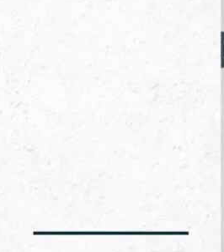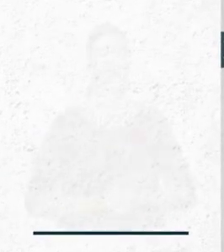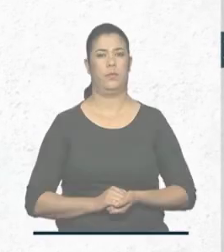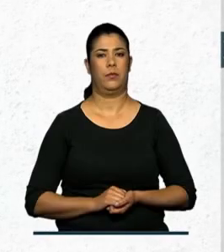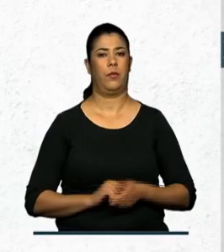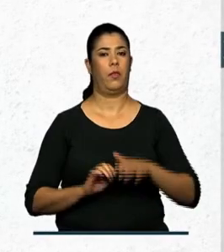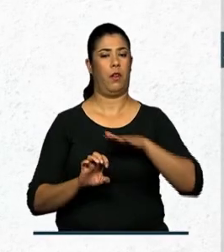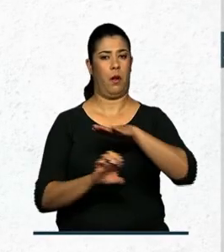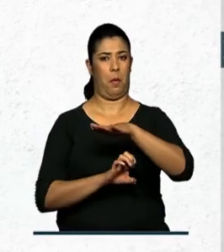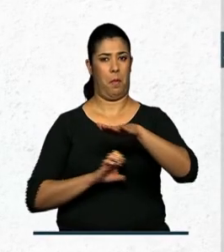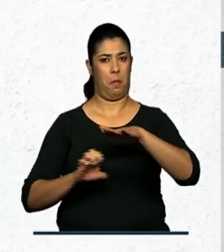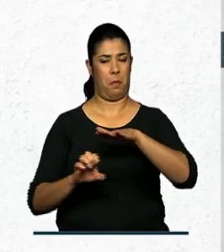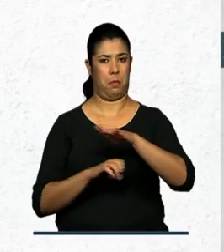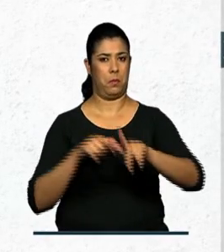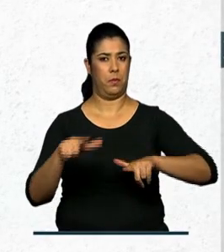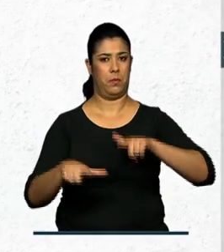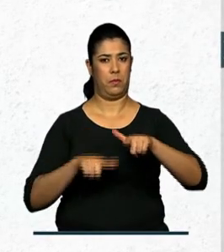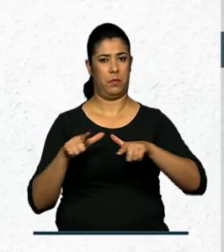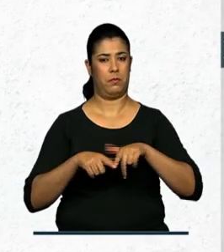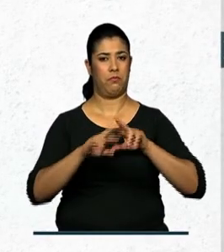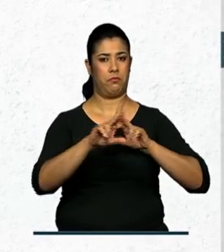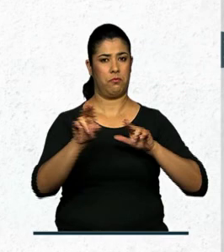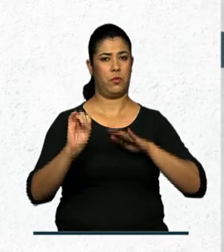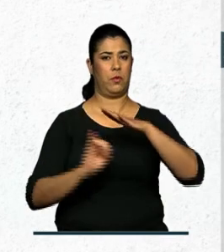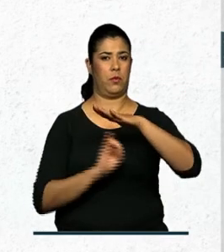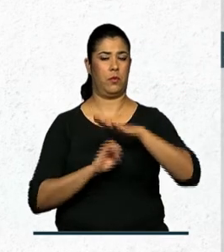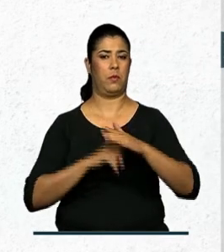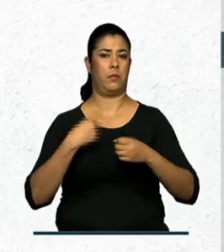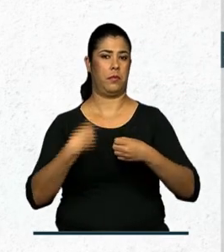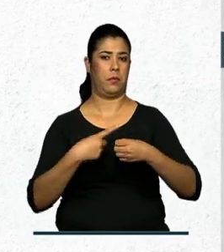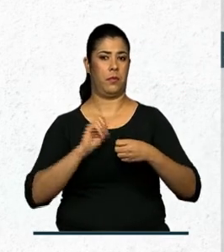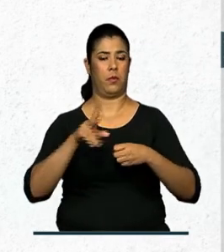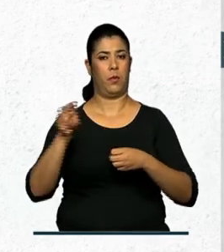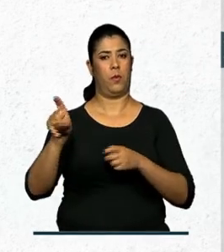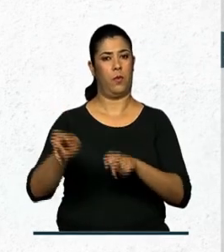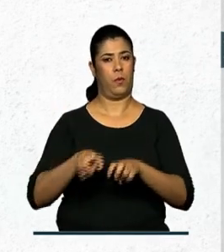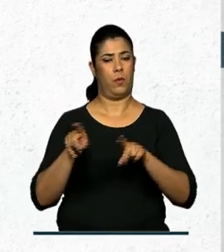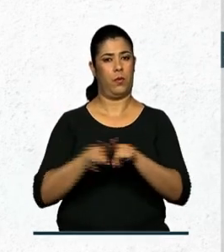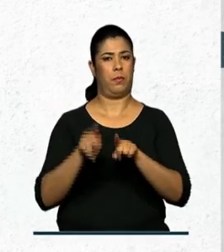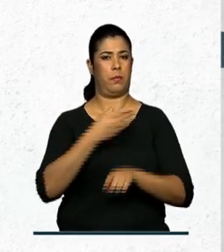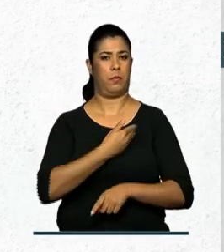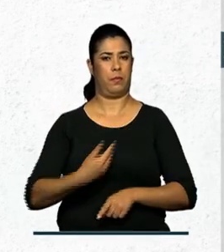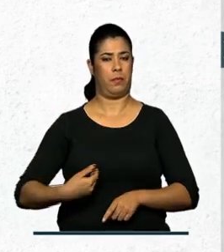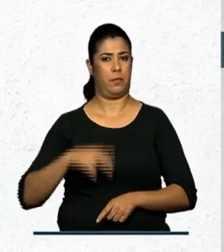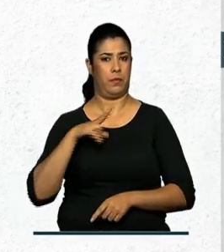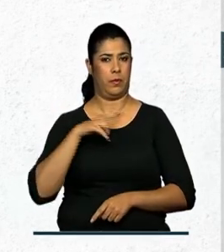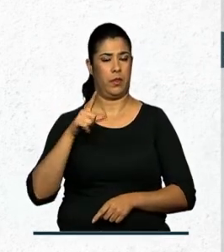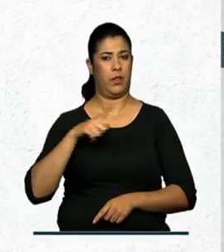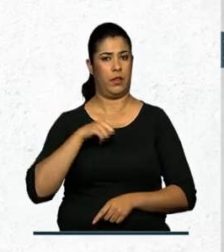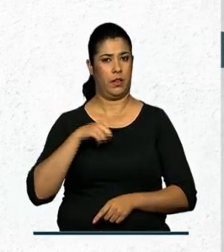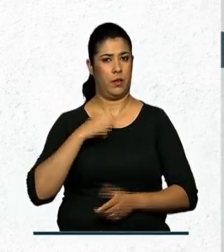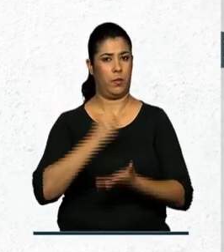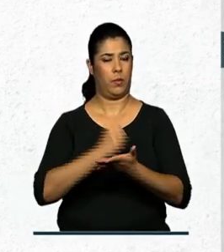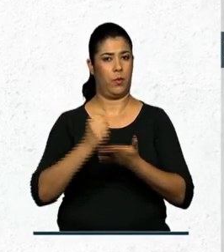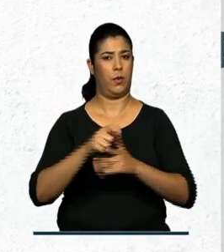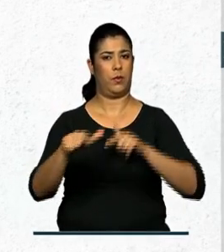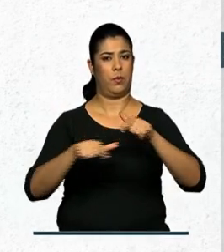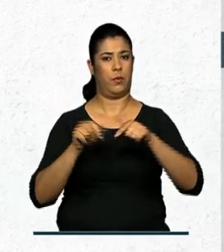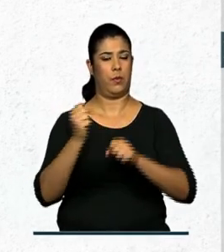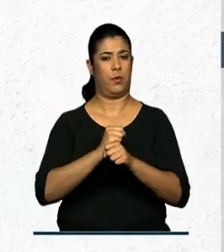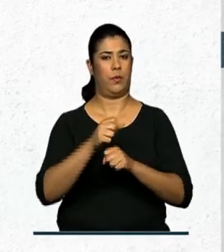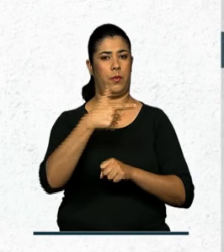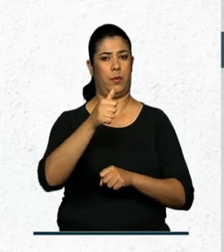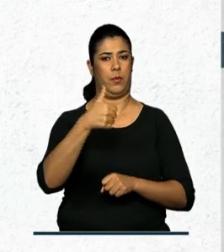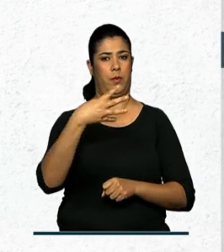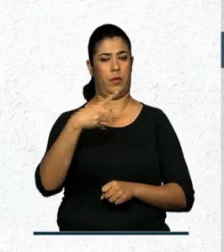Empresas, empregadores e instituições, urbanas ou rurais, públicas ou privadas, que mantiveram empregados em 2014,